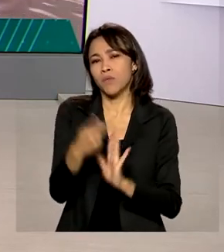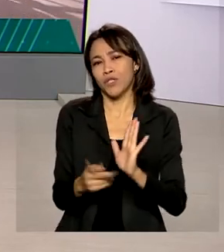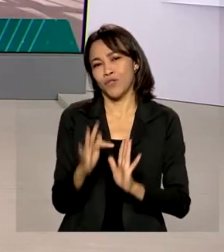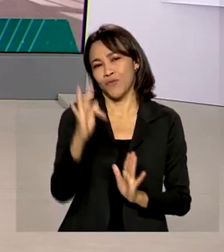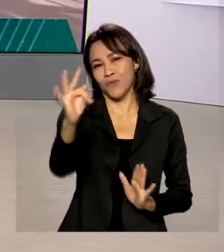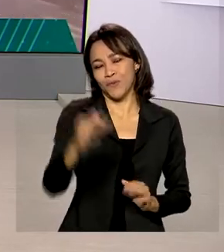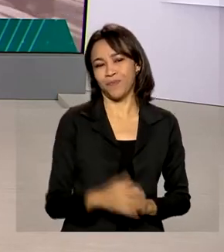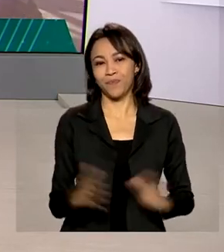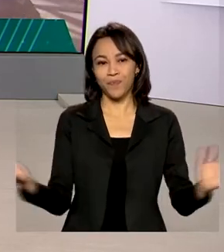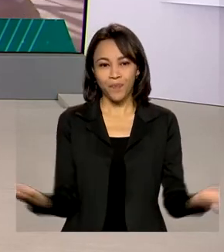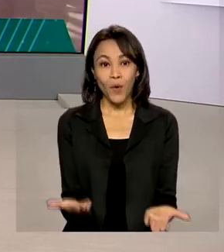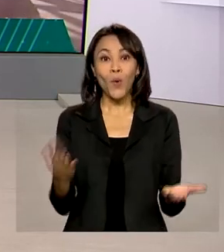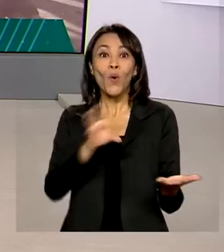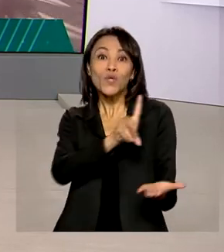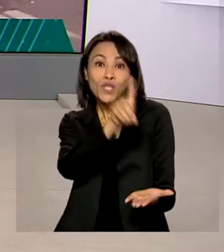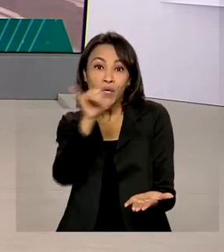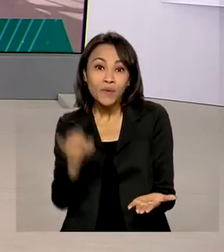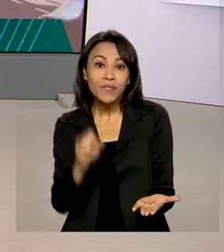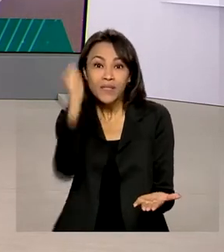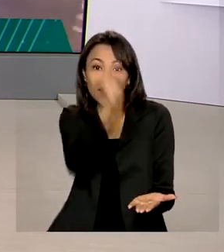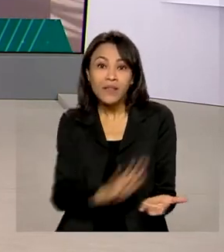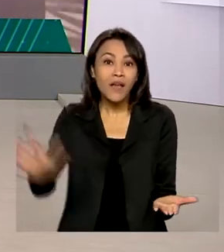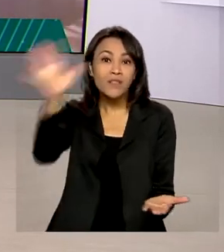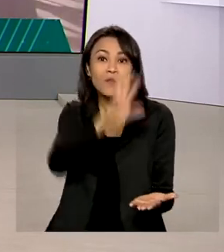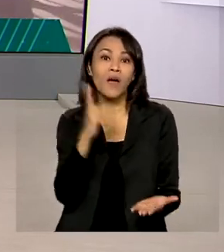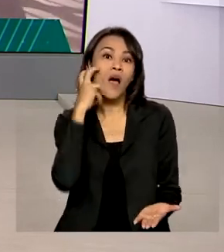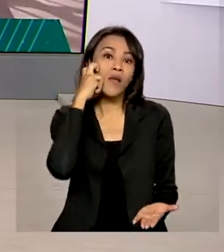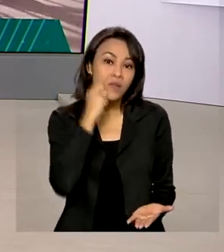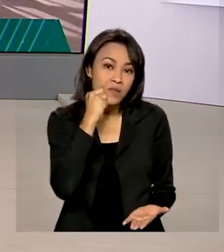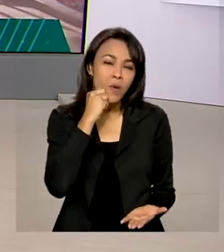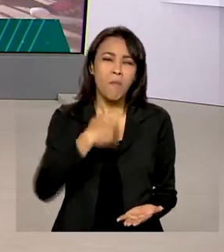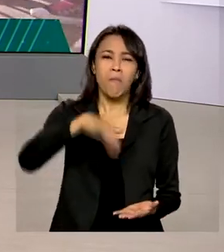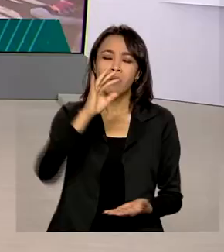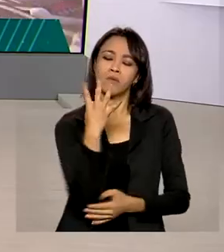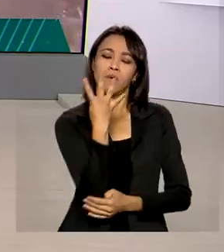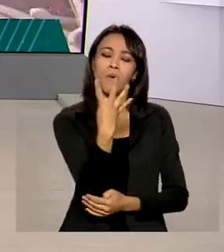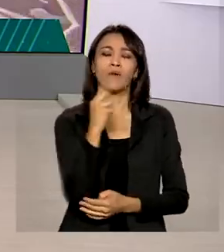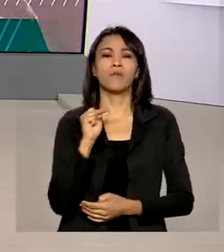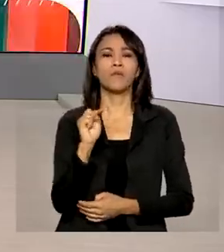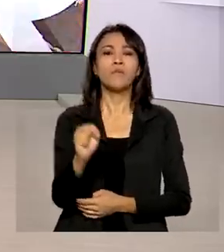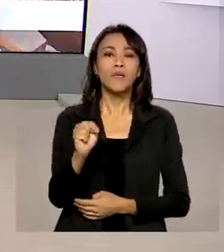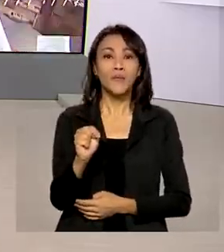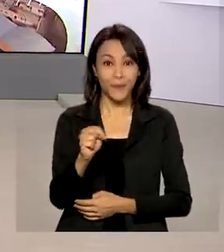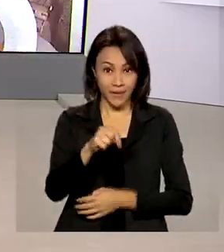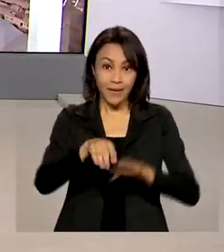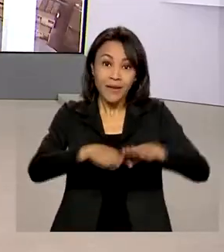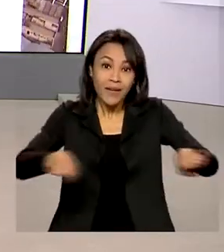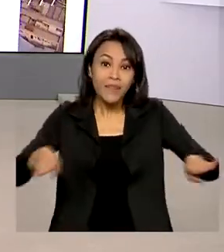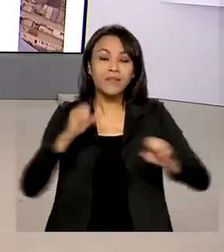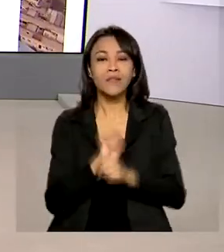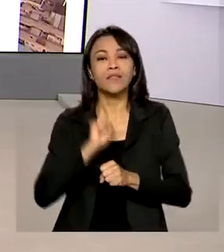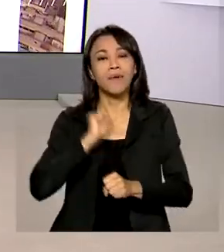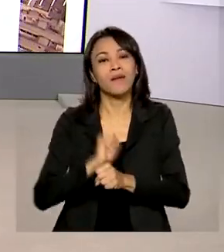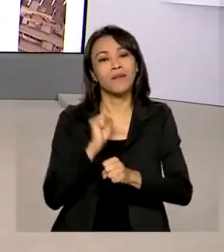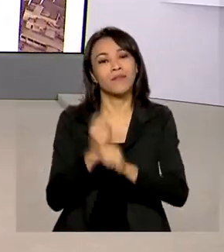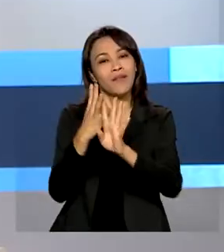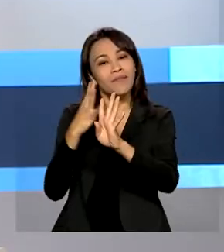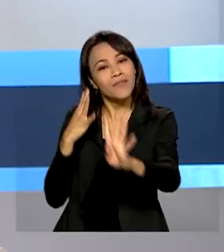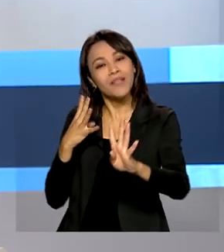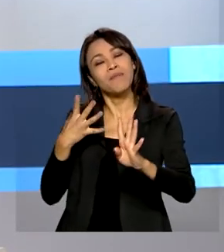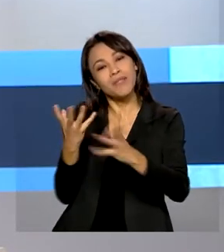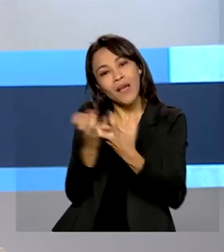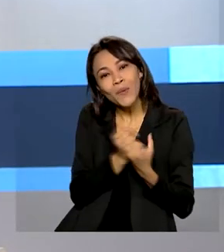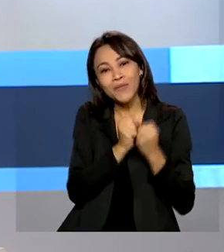Hoje é o dia nacional da adoção. Mais de 4 mil crianças esperam na fila para serem acolhidas por famílias interessadas.